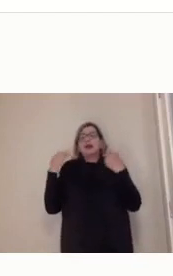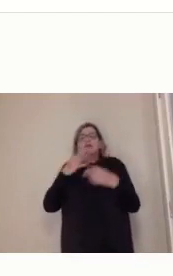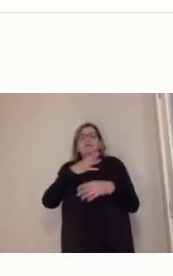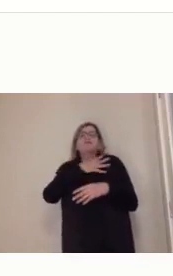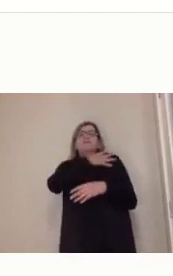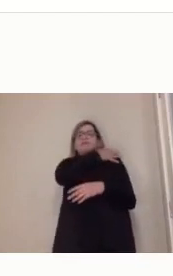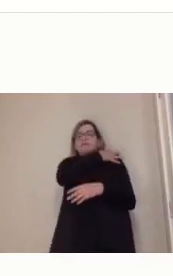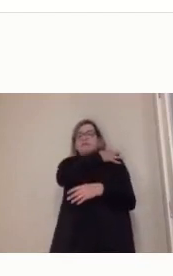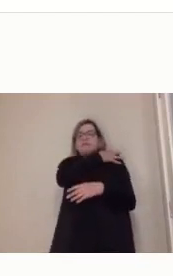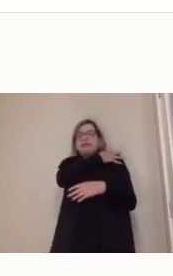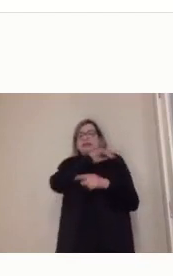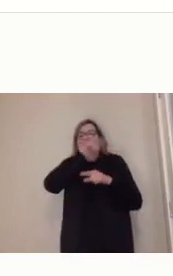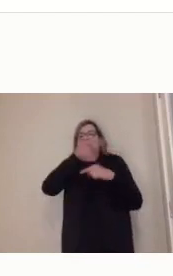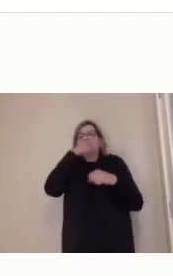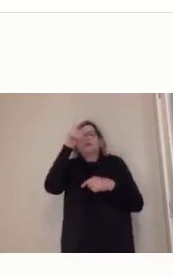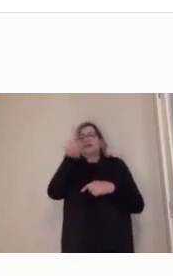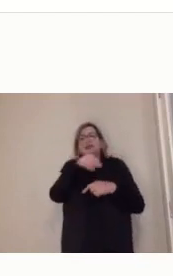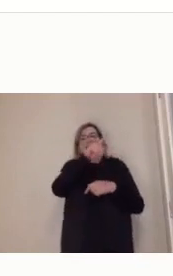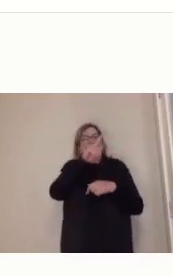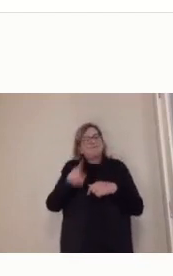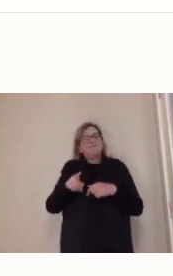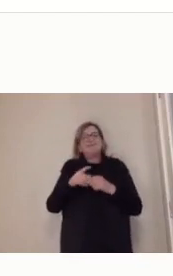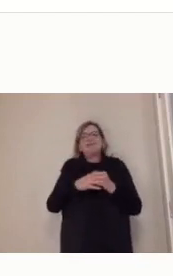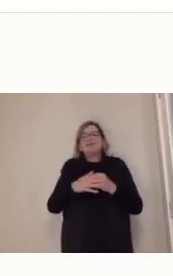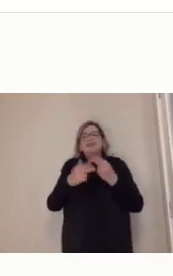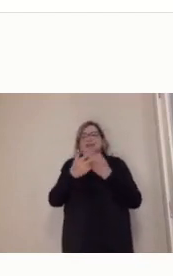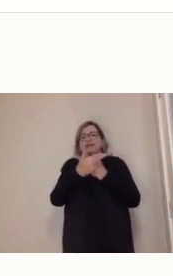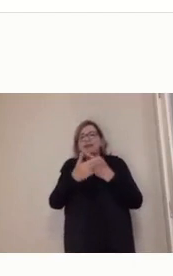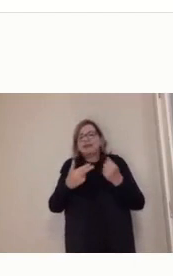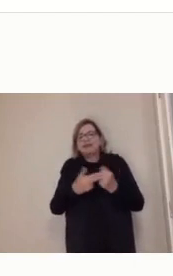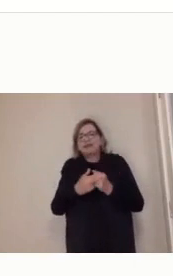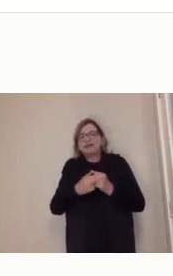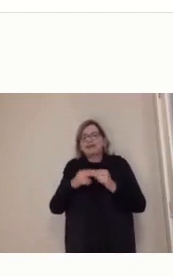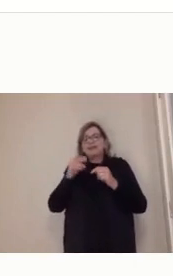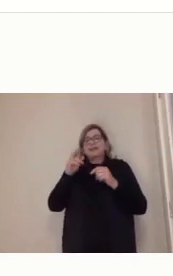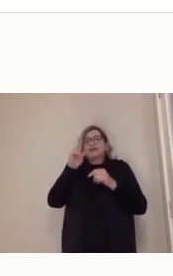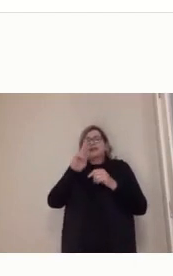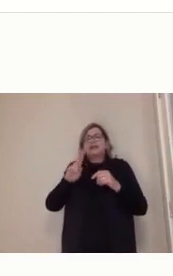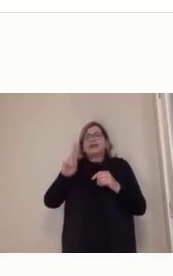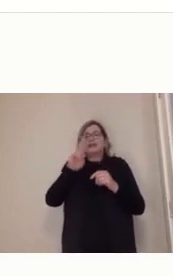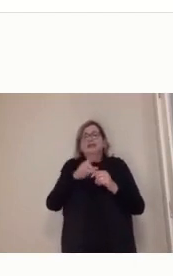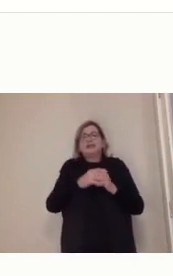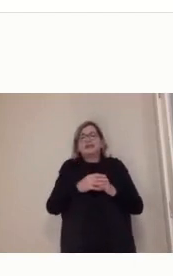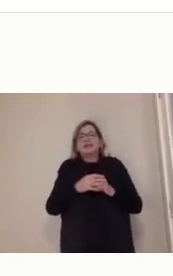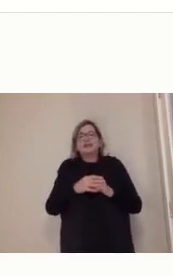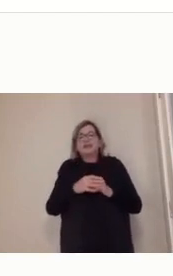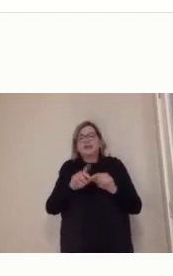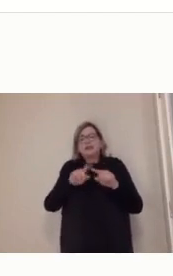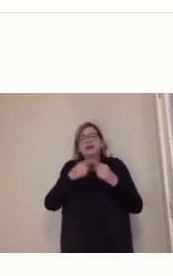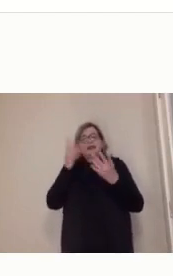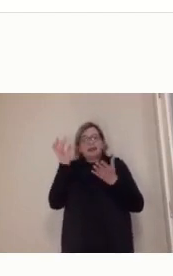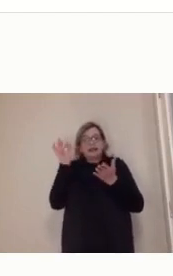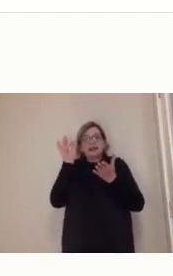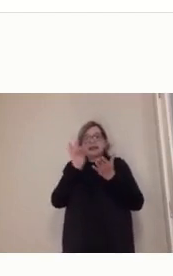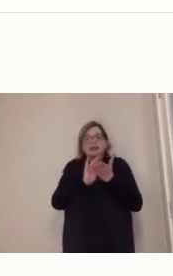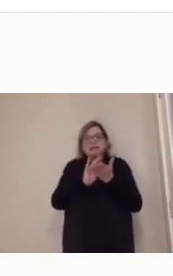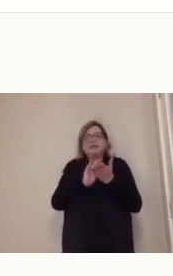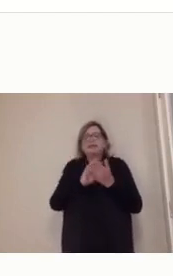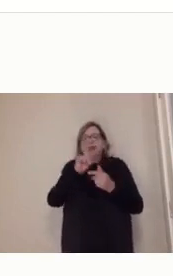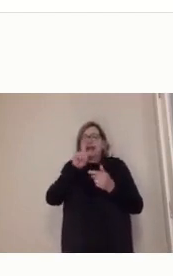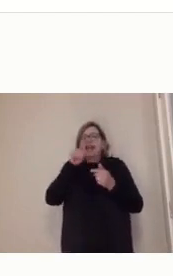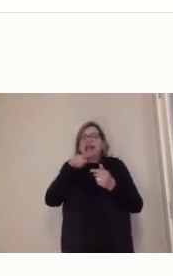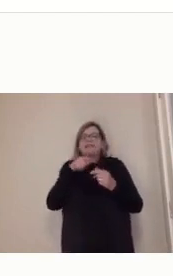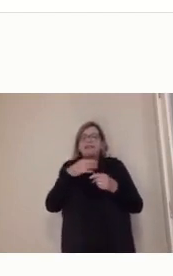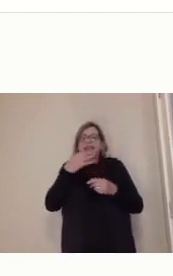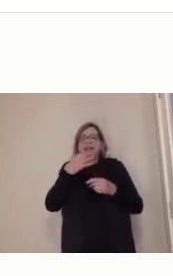concordo com o Felipe. As universidades abertas, então, elas surgem na década de 70, né? Então, a primeira,